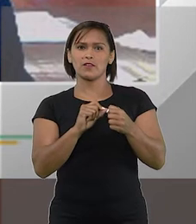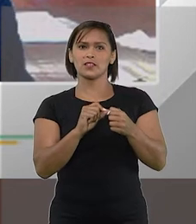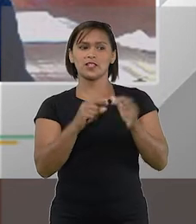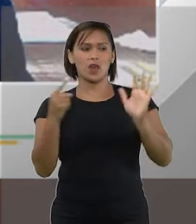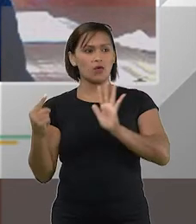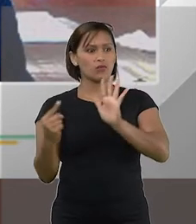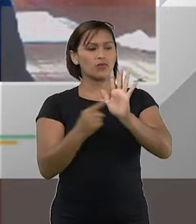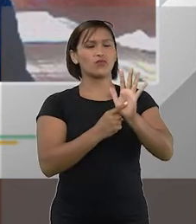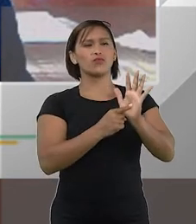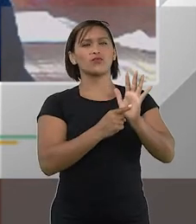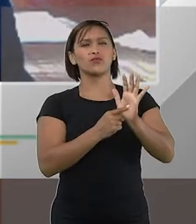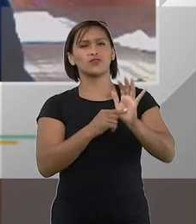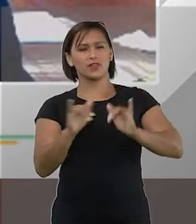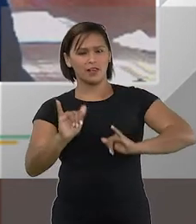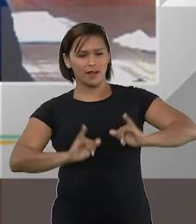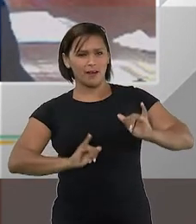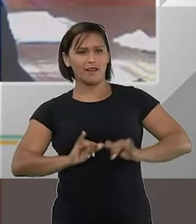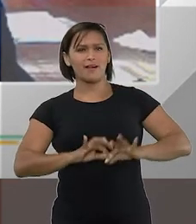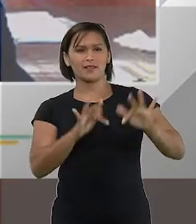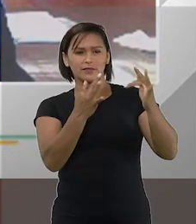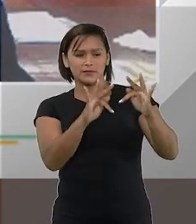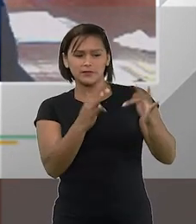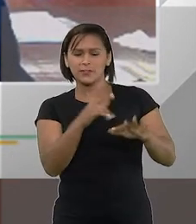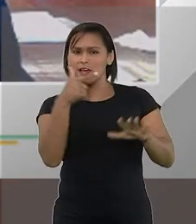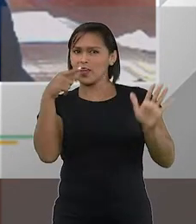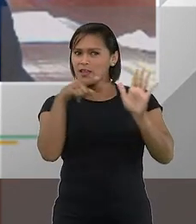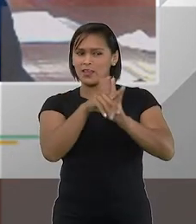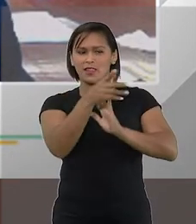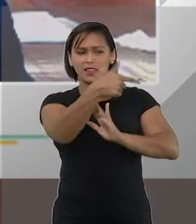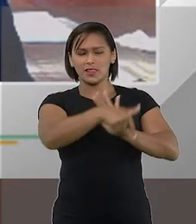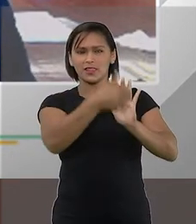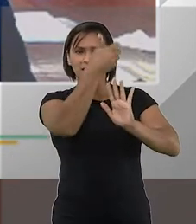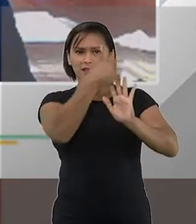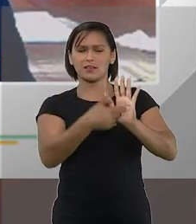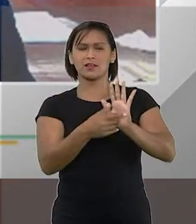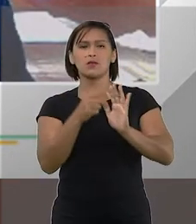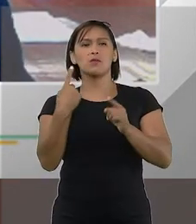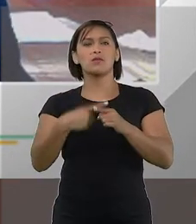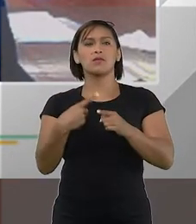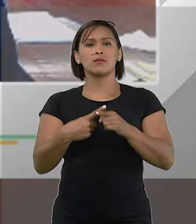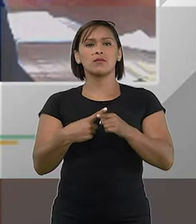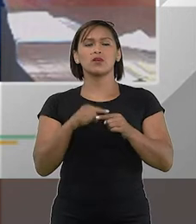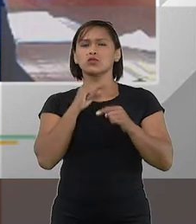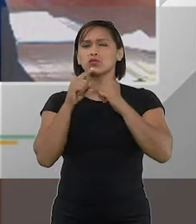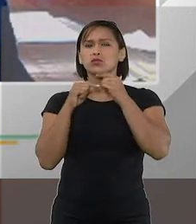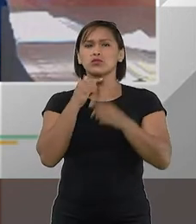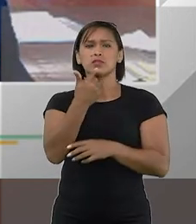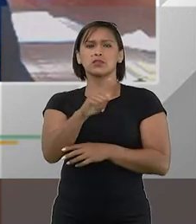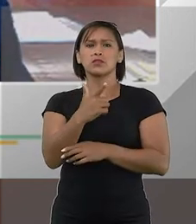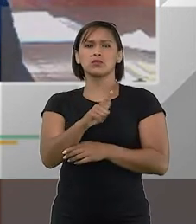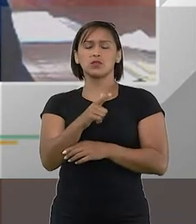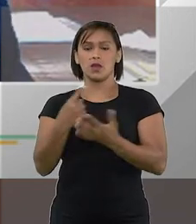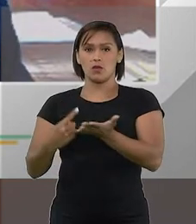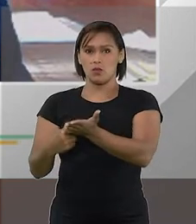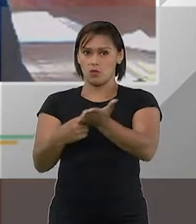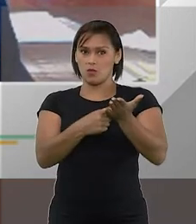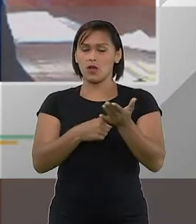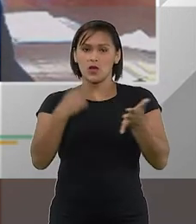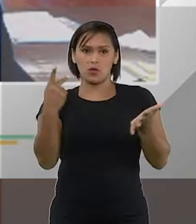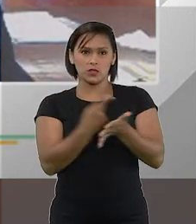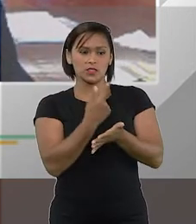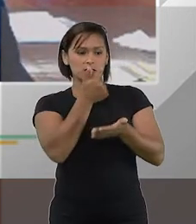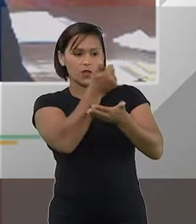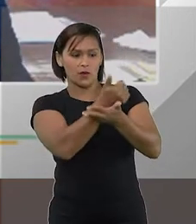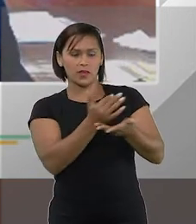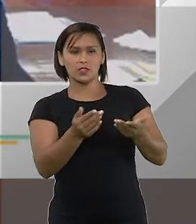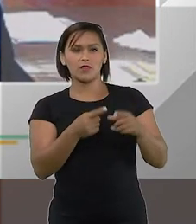logo tocou na grande ferida que nós temos aí neste caso. Sem dúvida alguma, feito o acordo, e aí